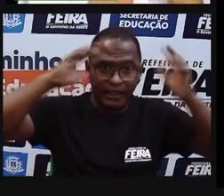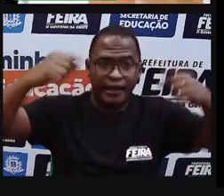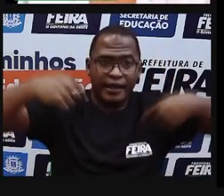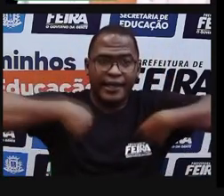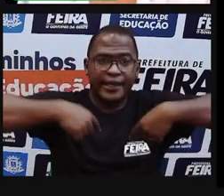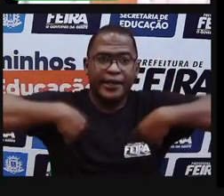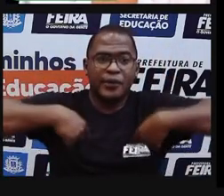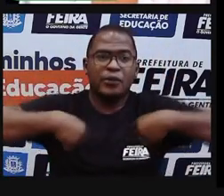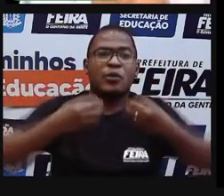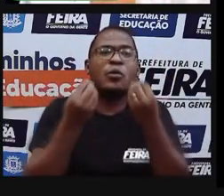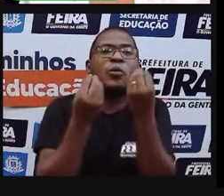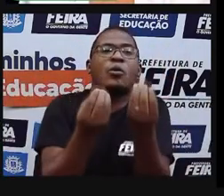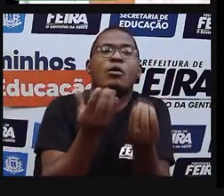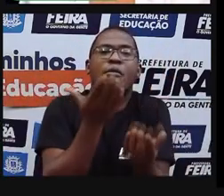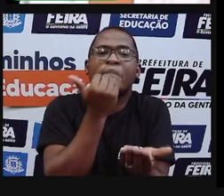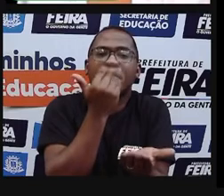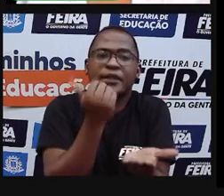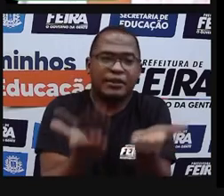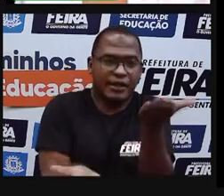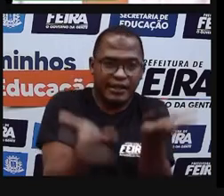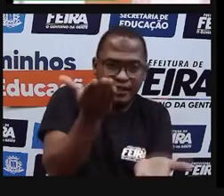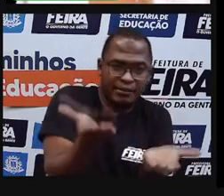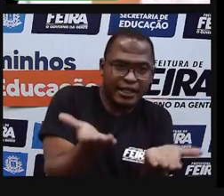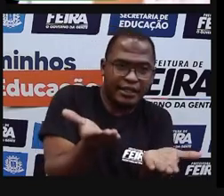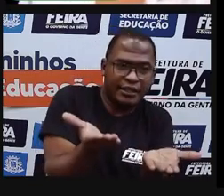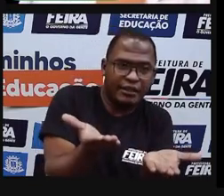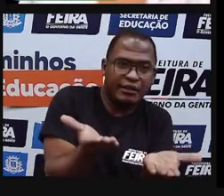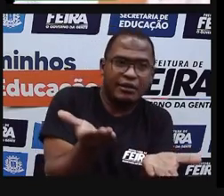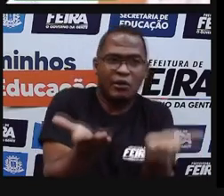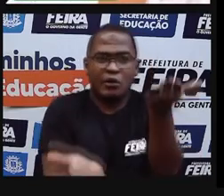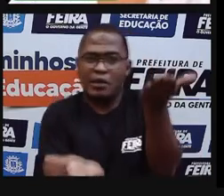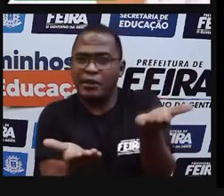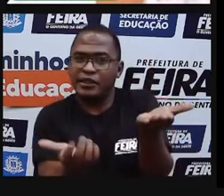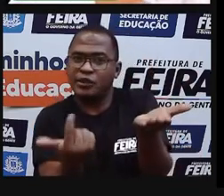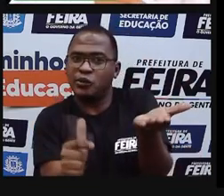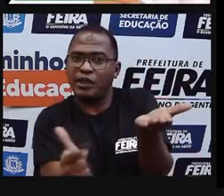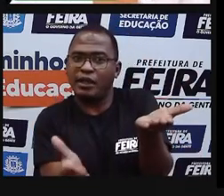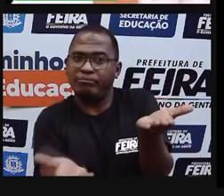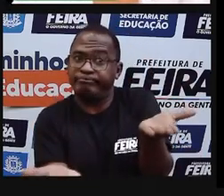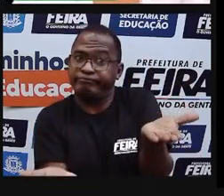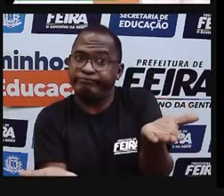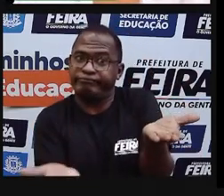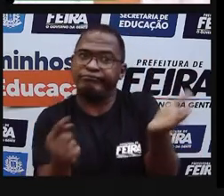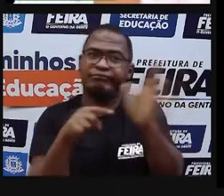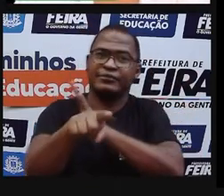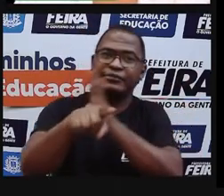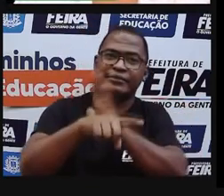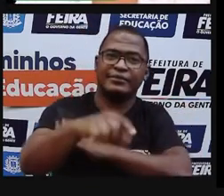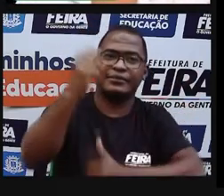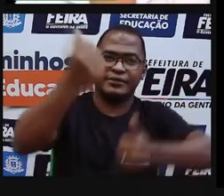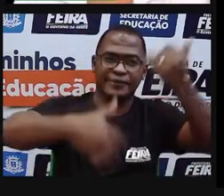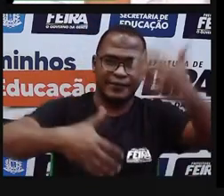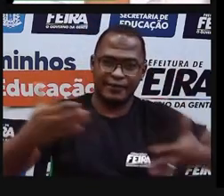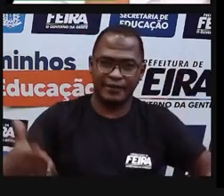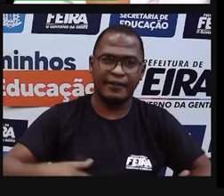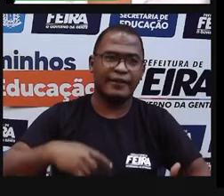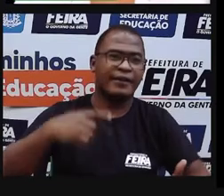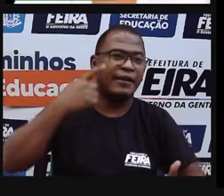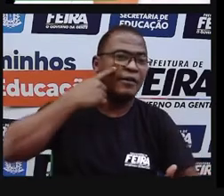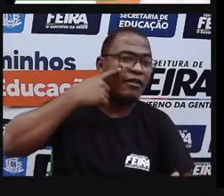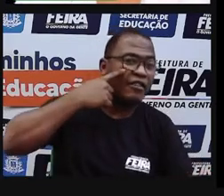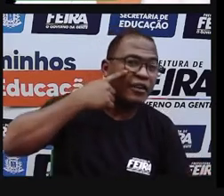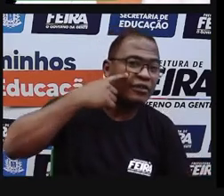qual é o hábito que vocês estão tendo. Se ele é saudável ou não. Vou colocar esse jogo aqui para vocês. Vamos testar as escolhas